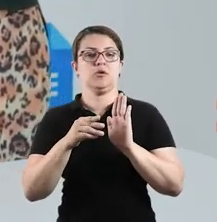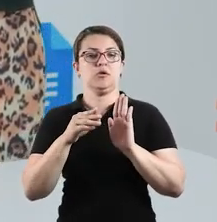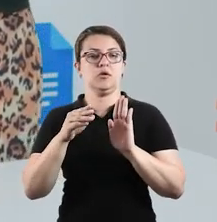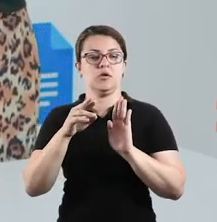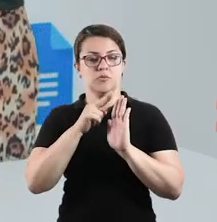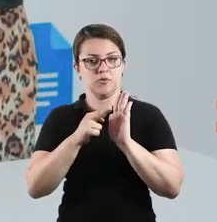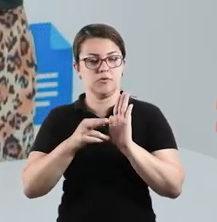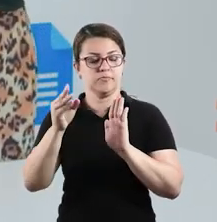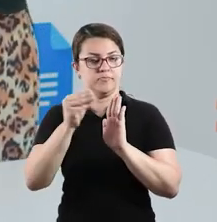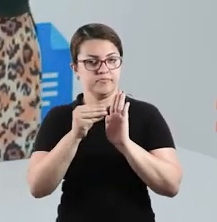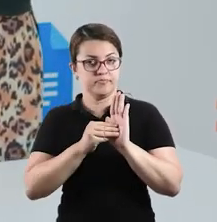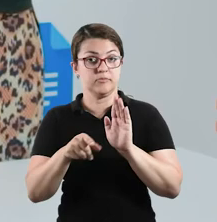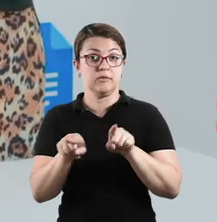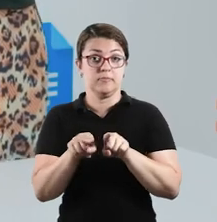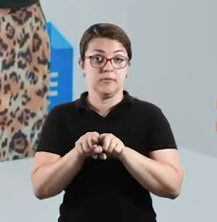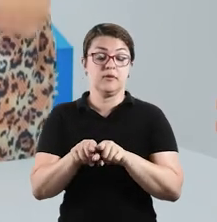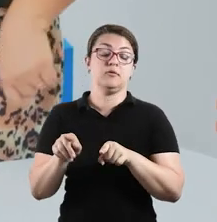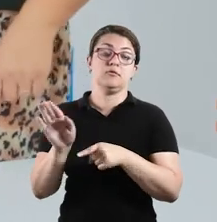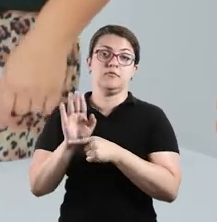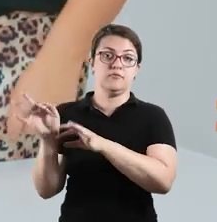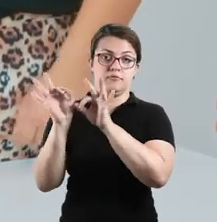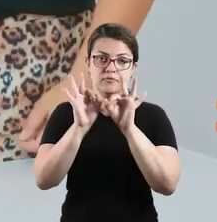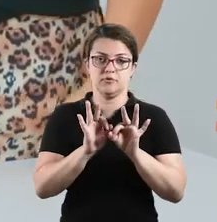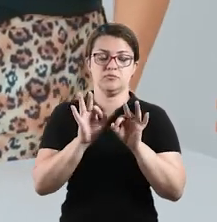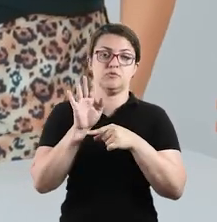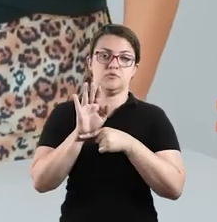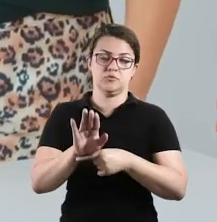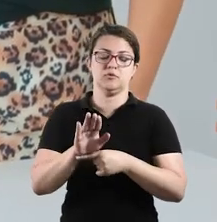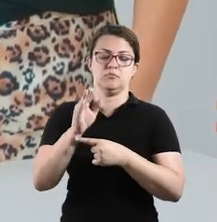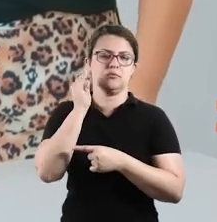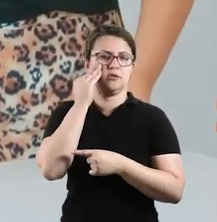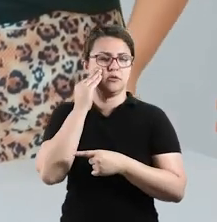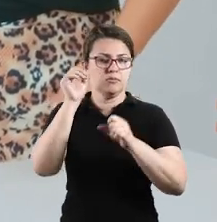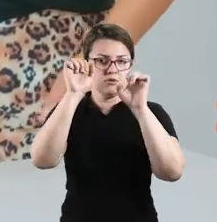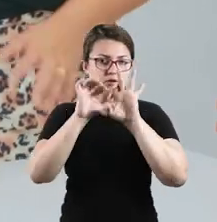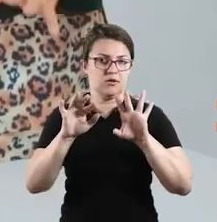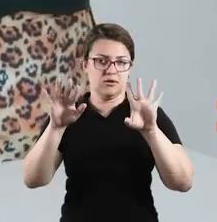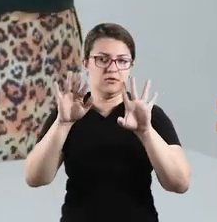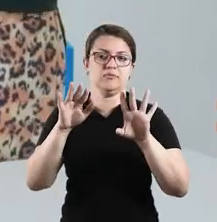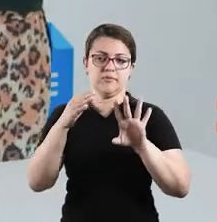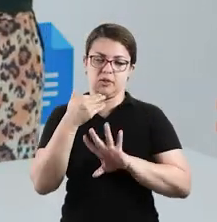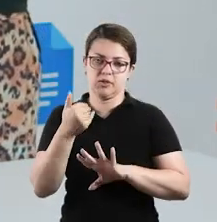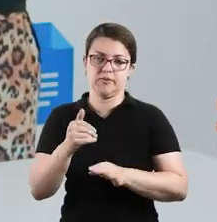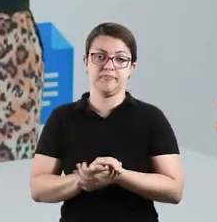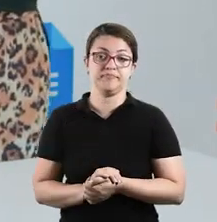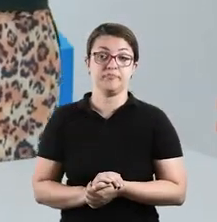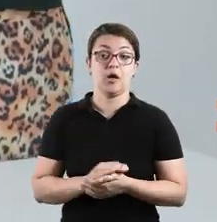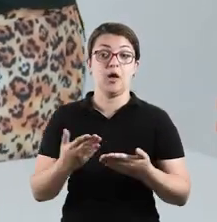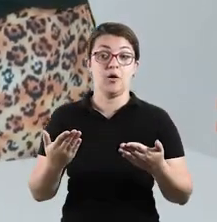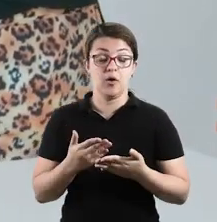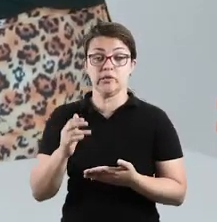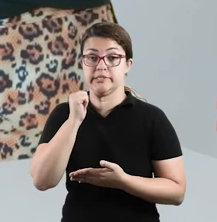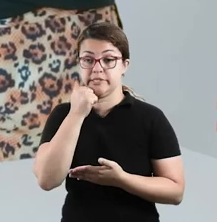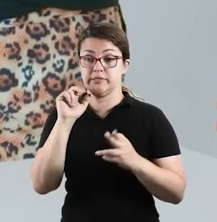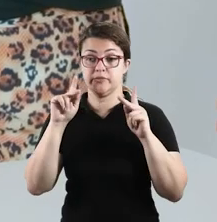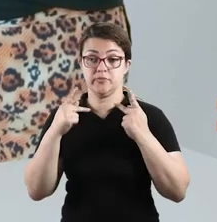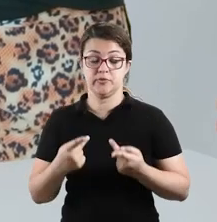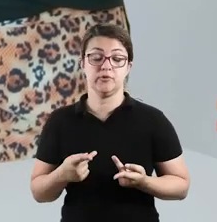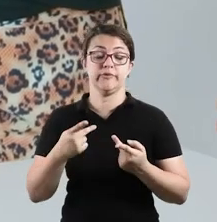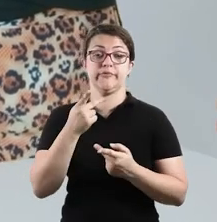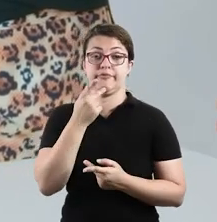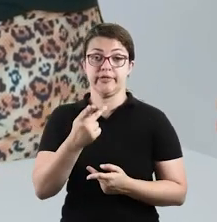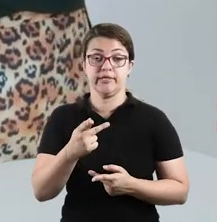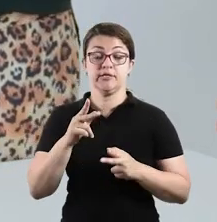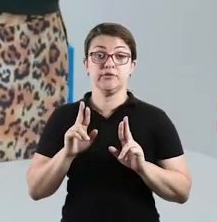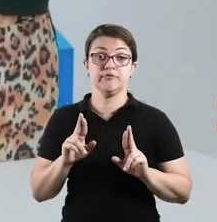até vídeo também para vocês assistirem, para ajudar vocês a entenderem melhor. Em ciências humanas, história, nós vamos falar